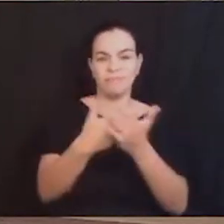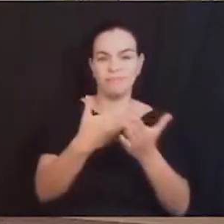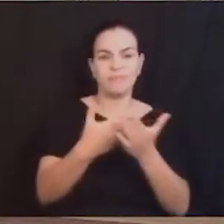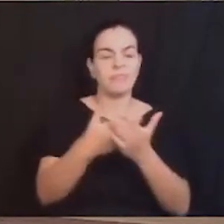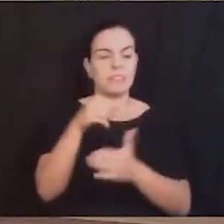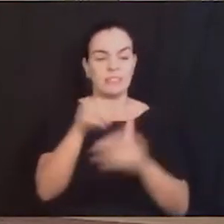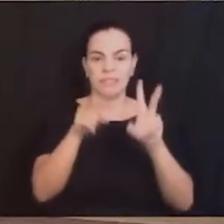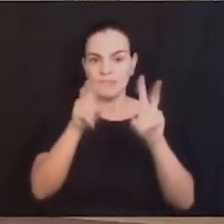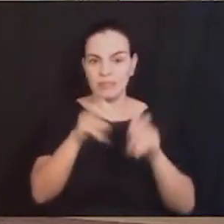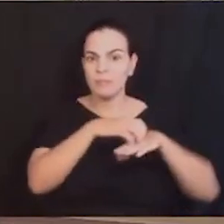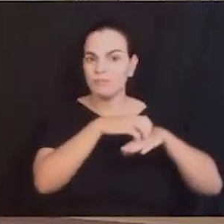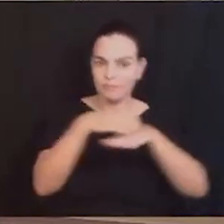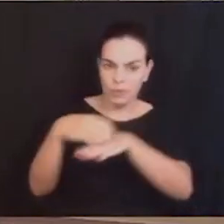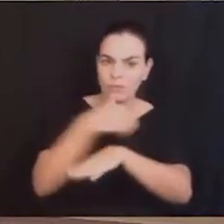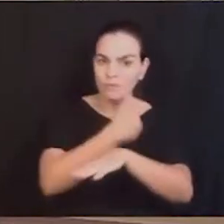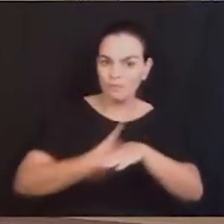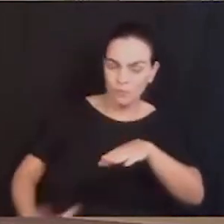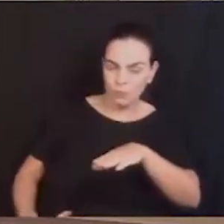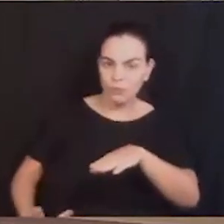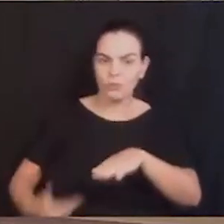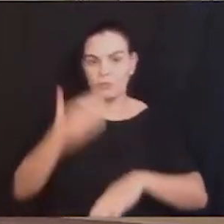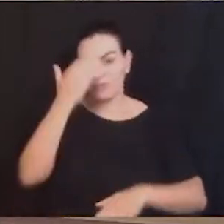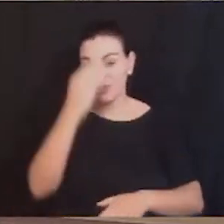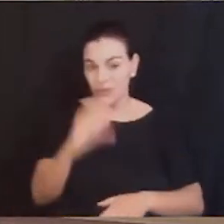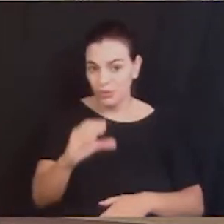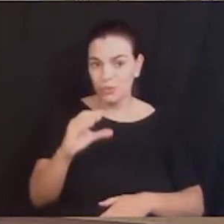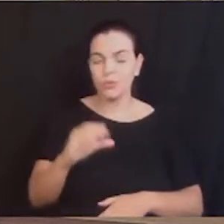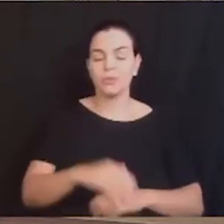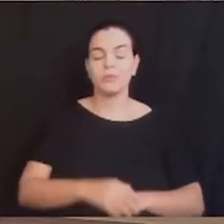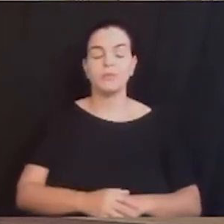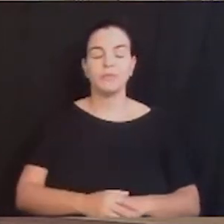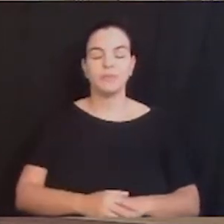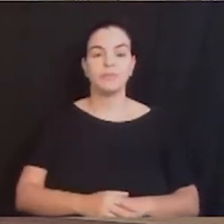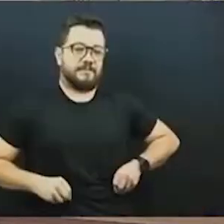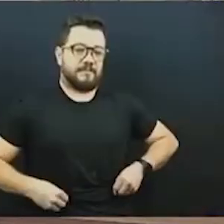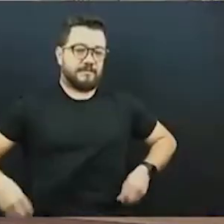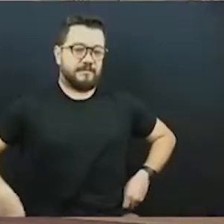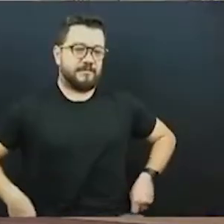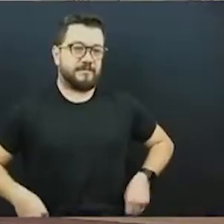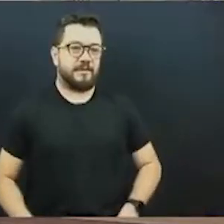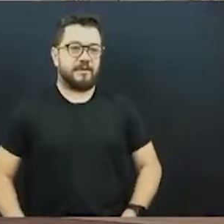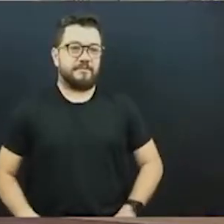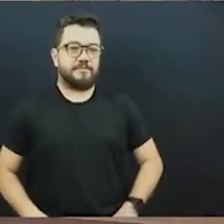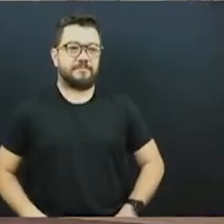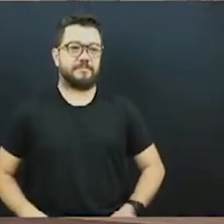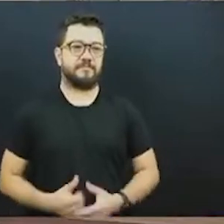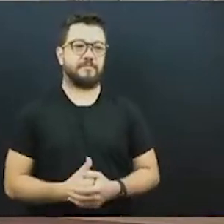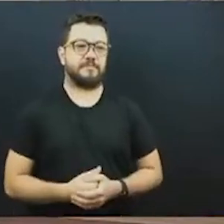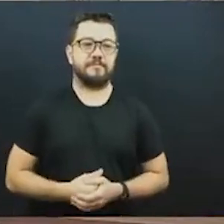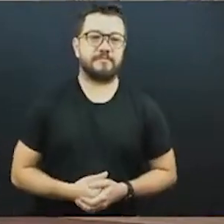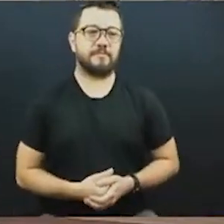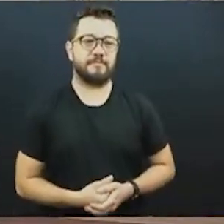do transporte público, inclusive, numa esteira da realidade atual que nós temos no